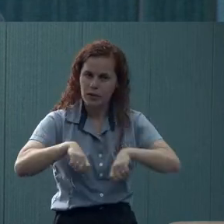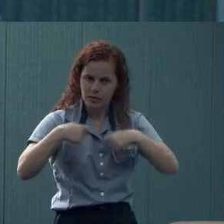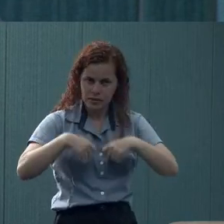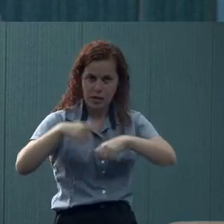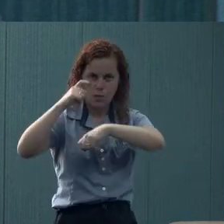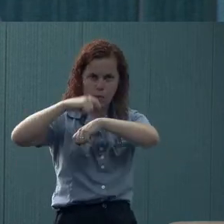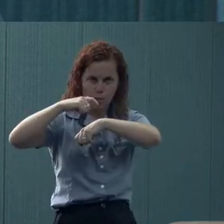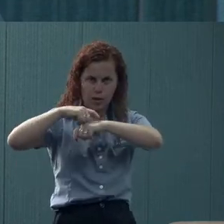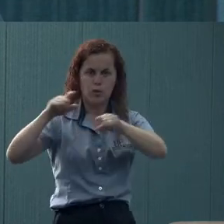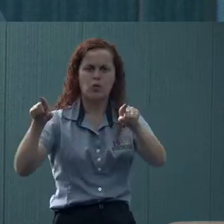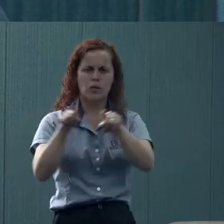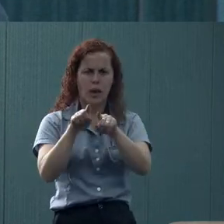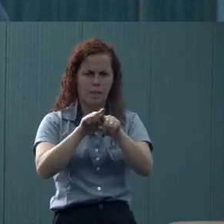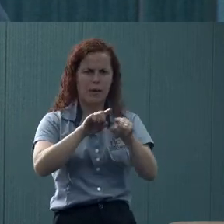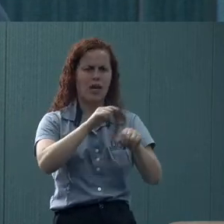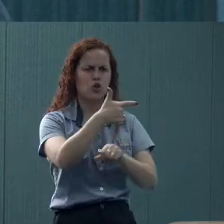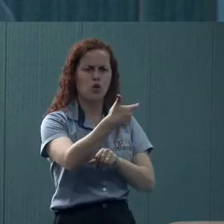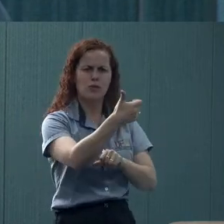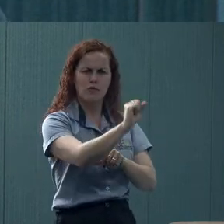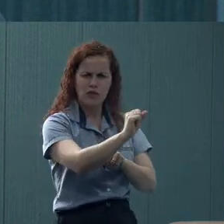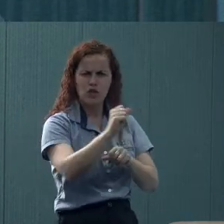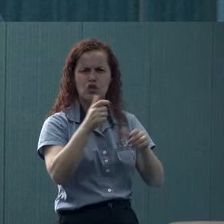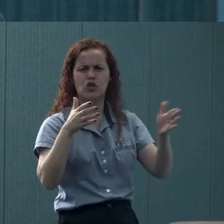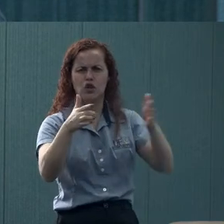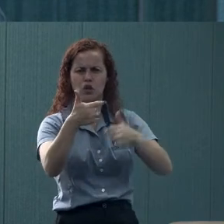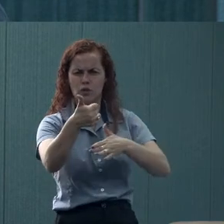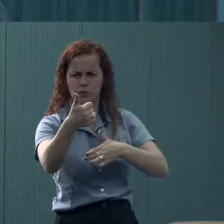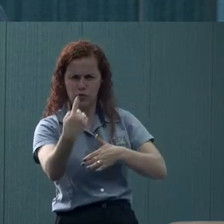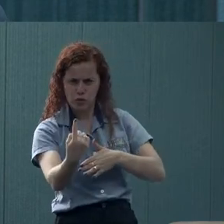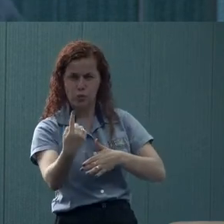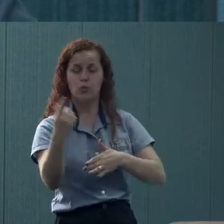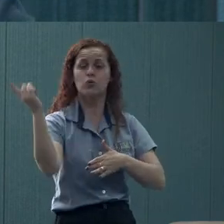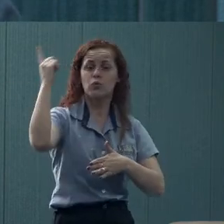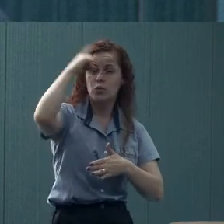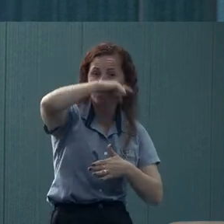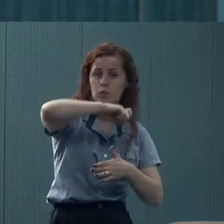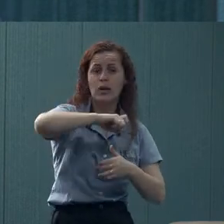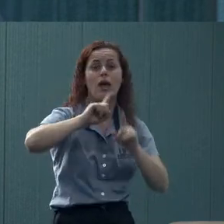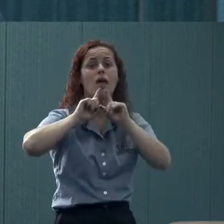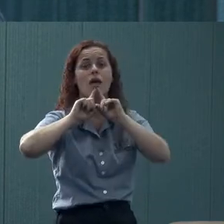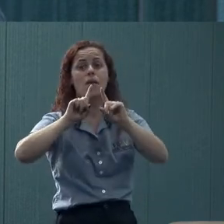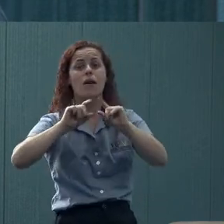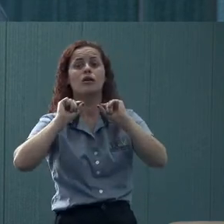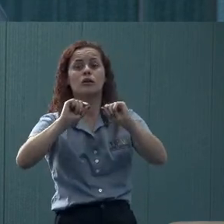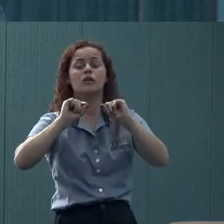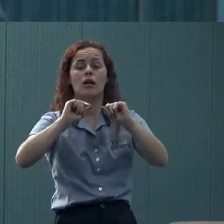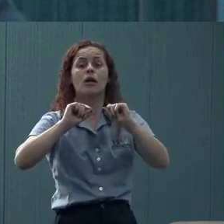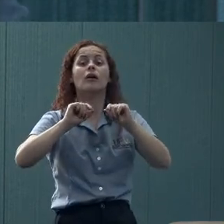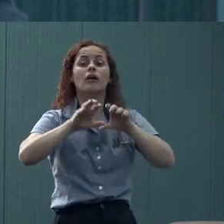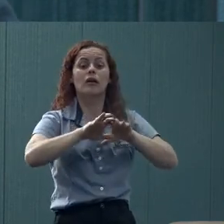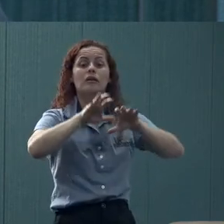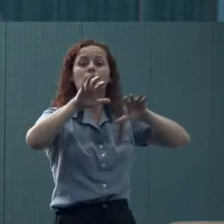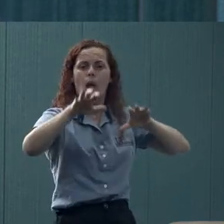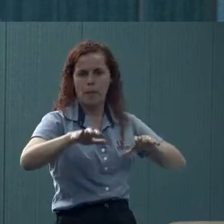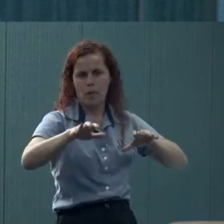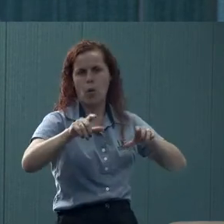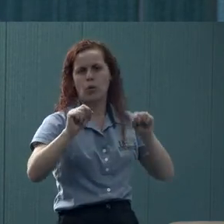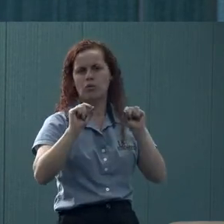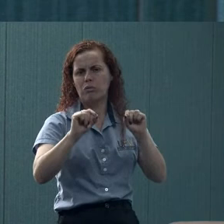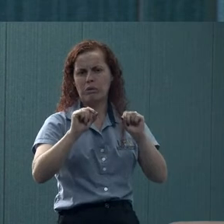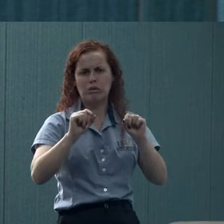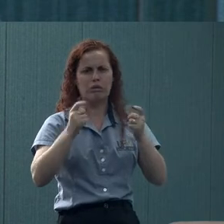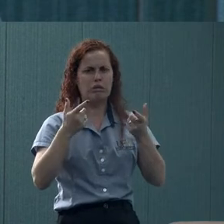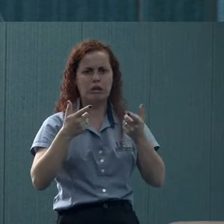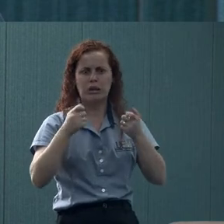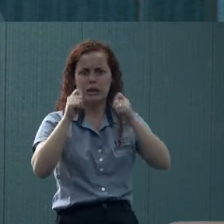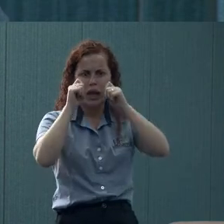momento também, em 2020 e 2021, teve dificuldades, queixas de dificuldades relativas ao ensino remoto, a dificuldade de